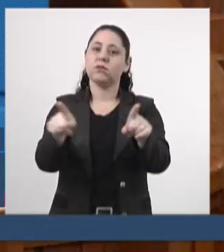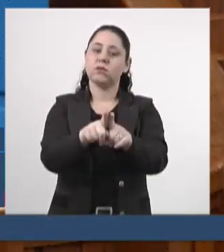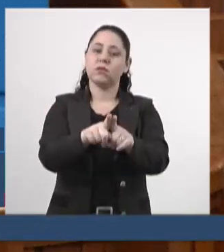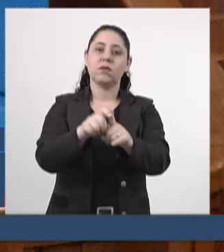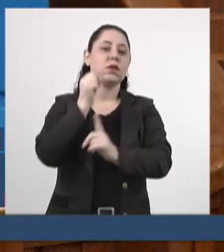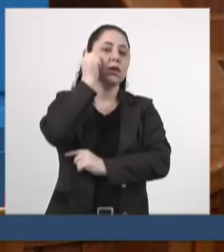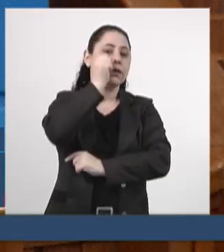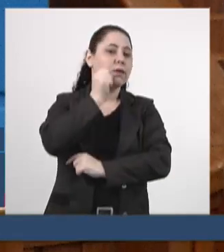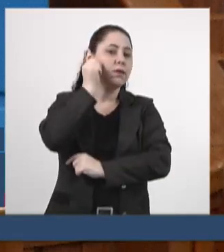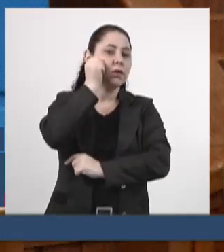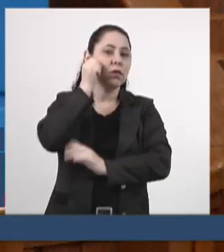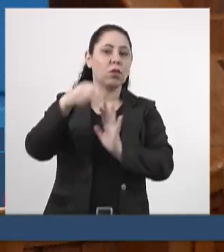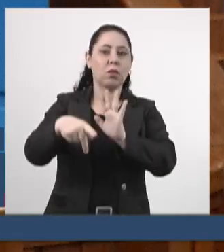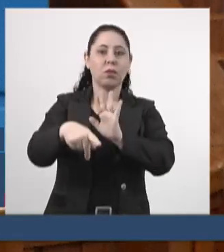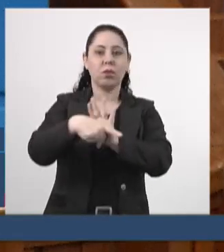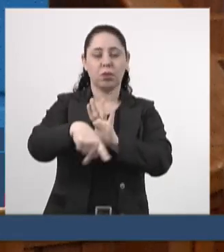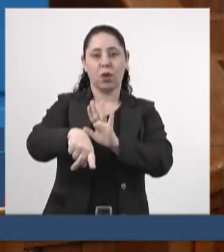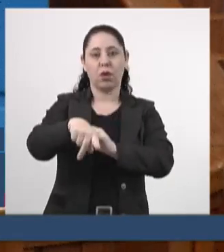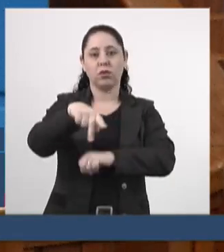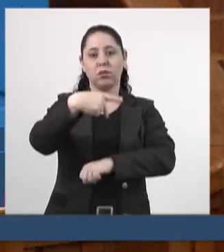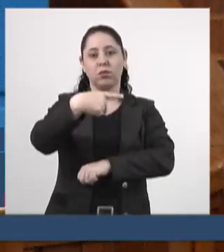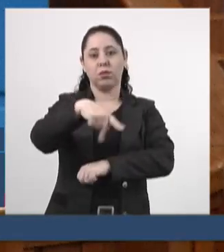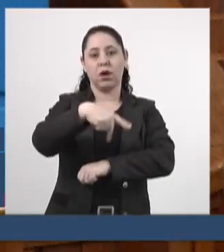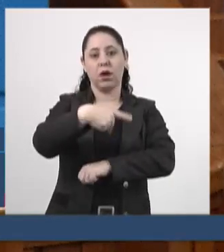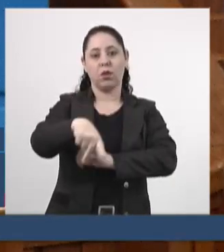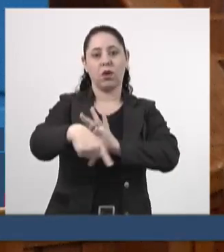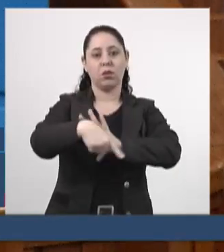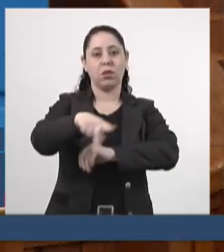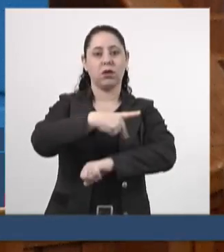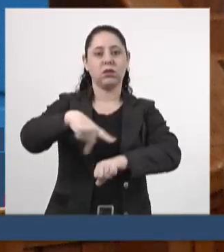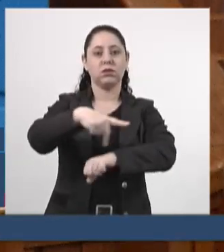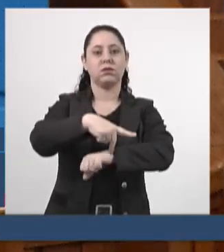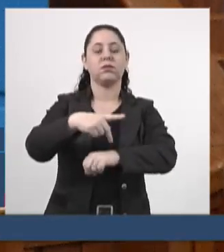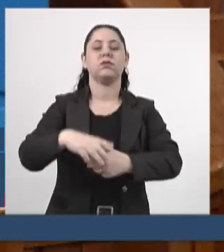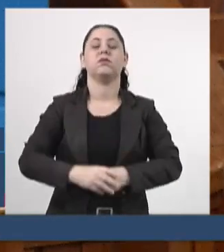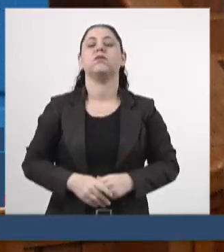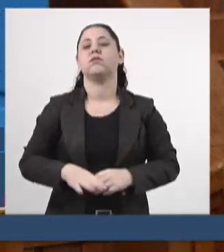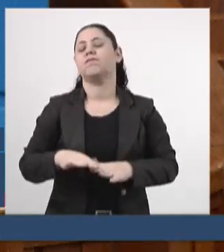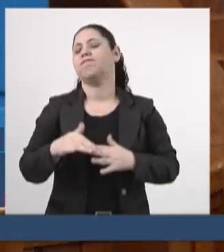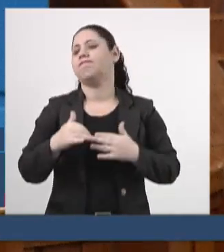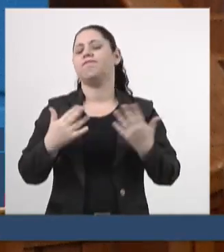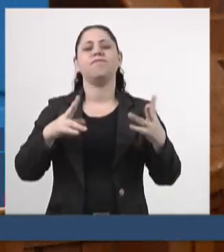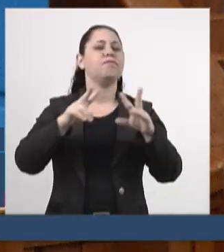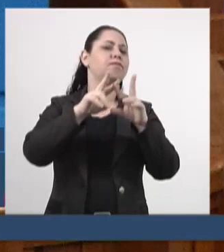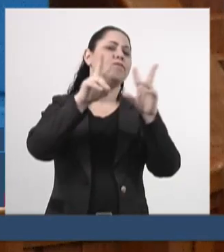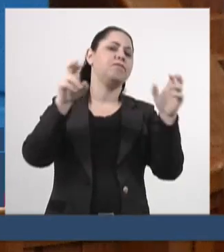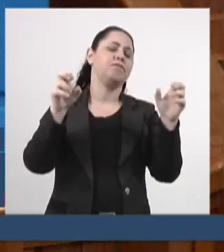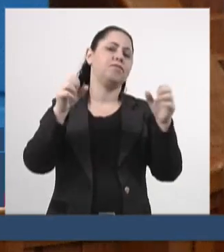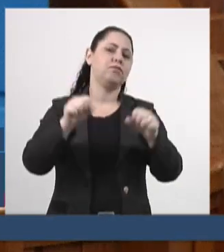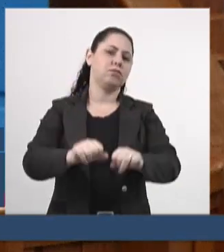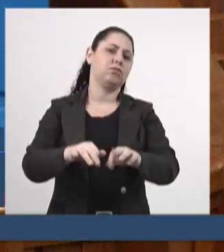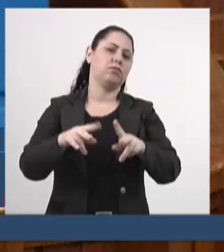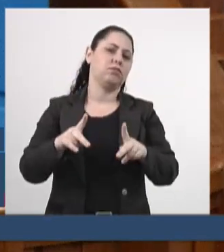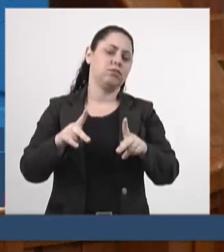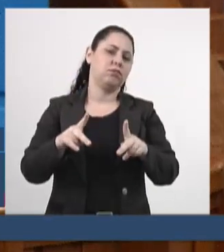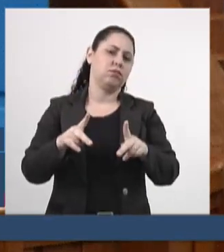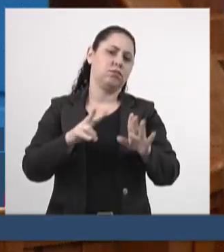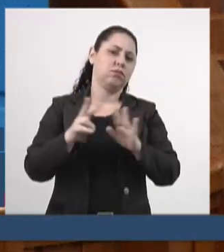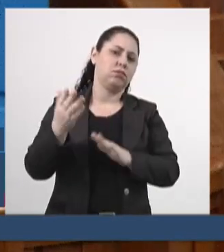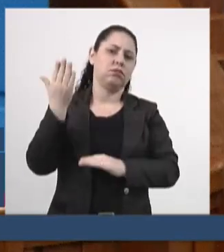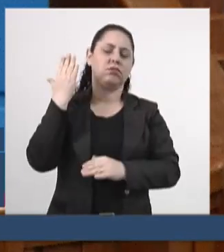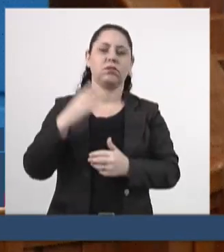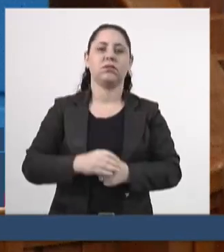senadora do Paraguai. Qual foi o tema dessas audiências na semana passada? Nós